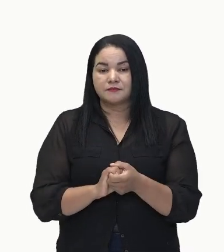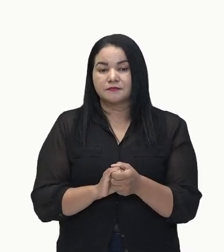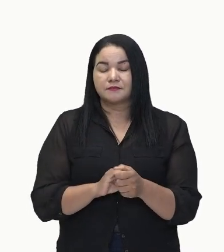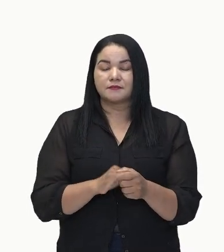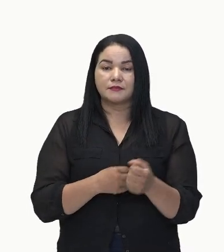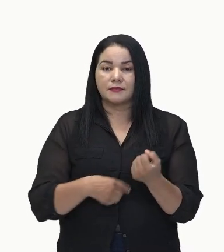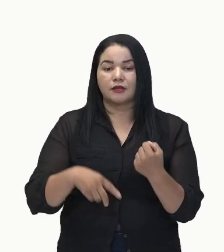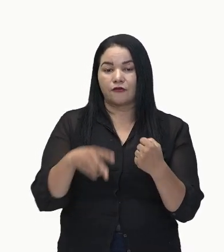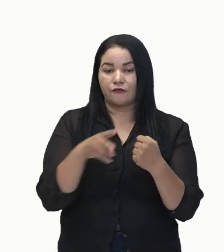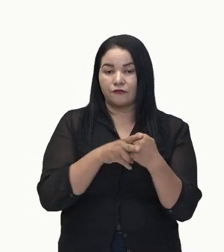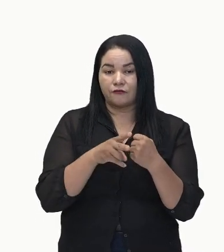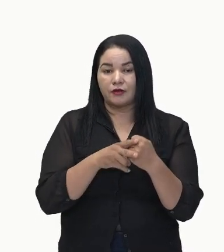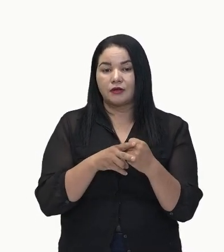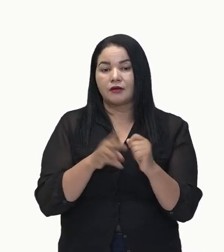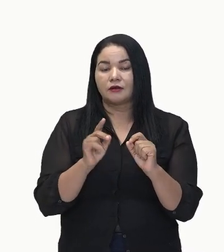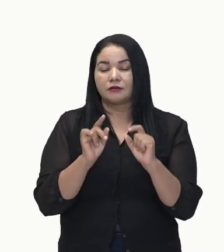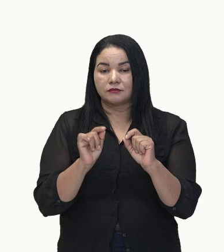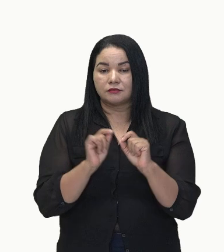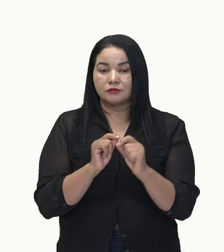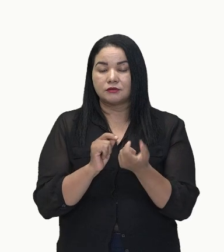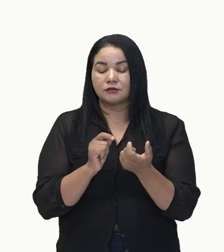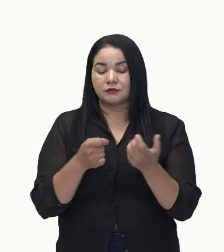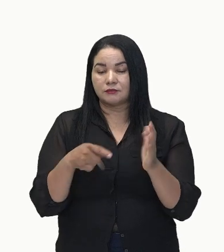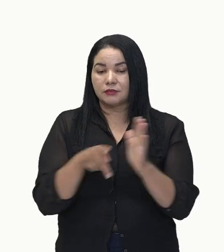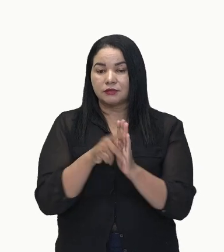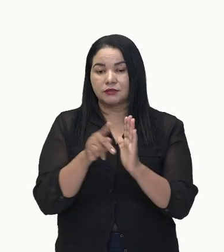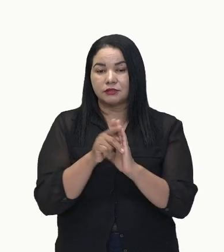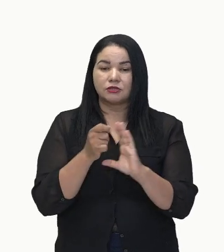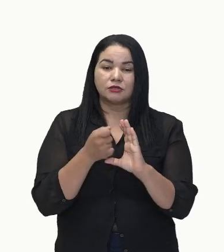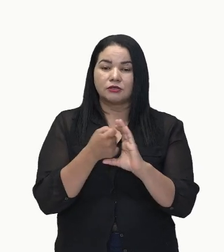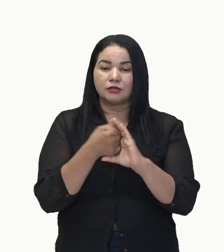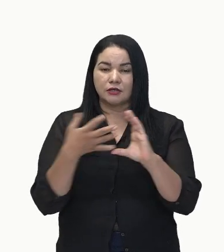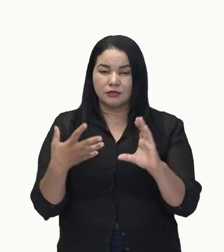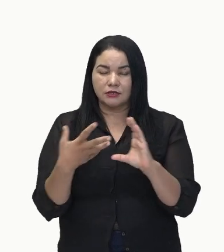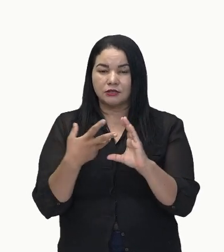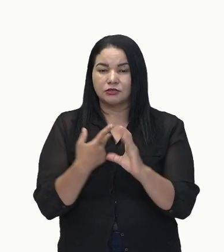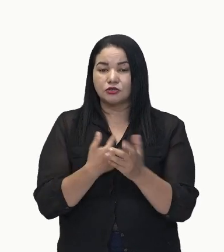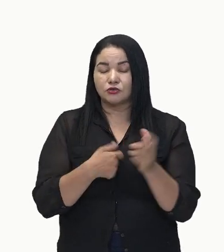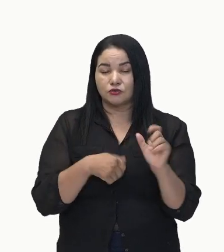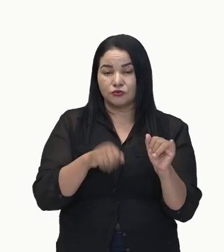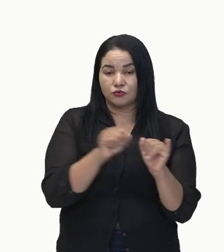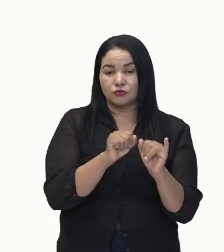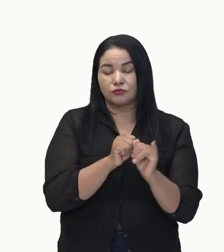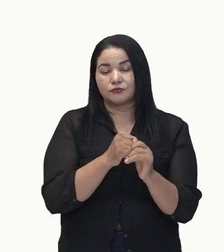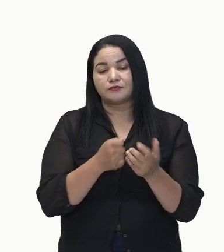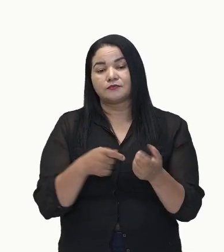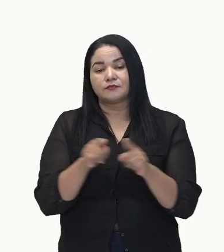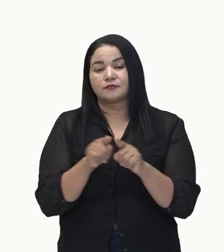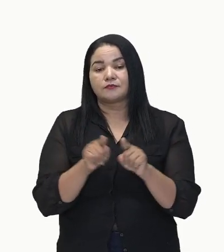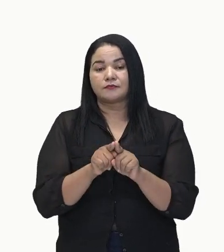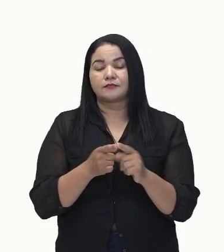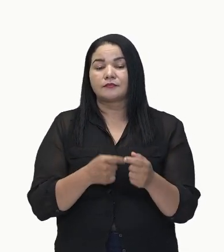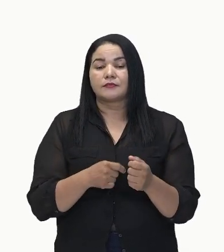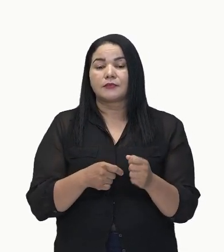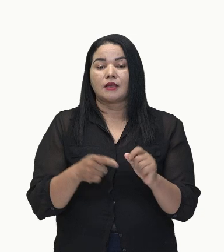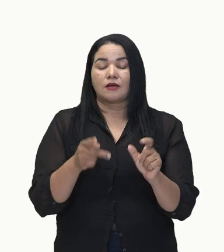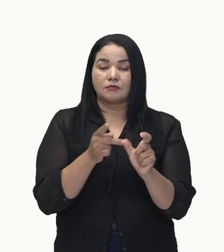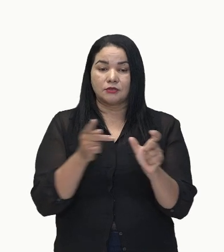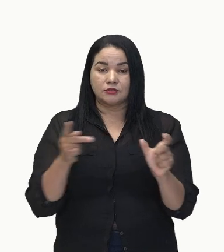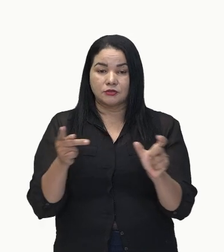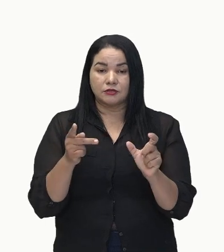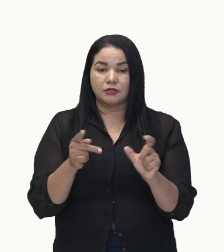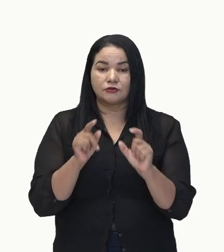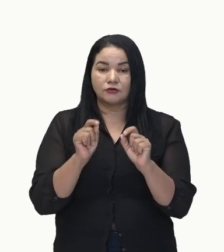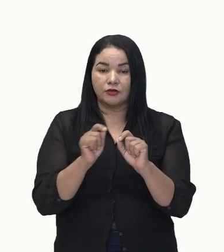nome indicando características, sujeito e objeto. Então, o predicado verbo nominal, ele possui verbo transitivo ou